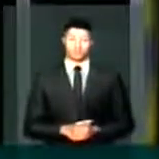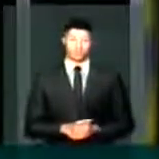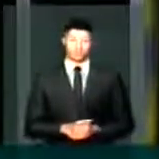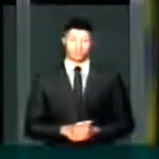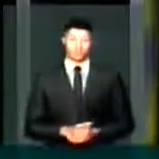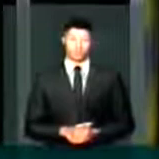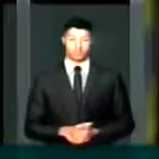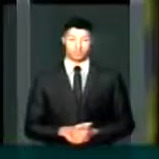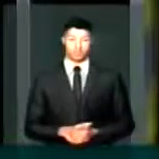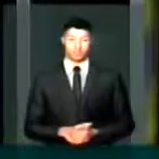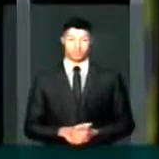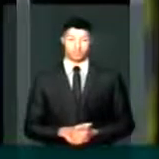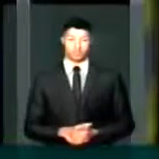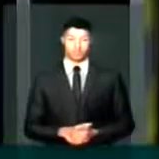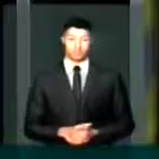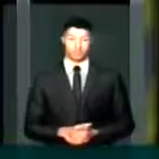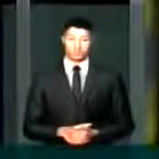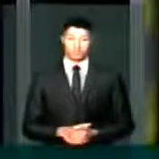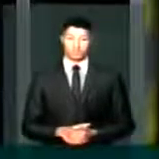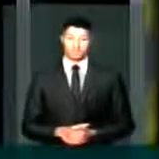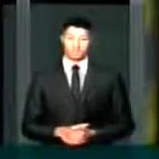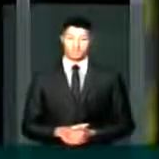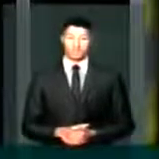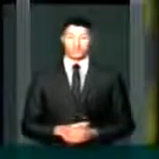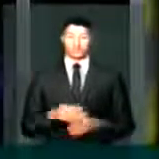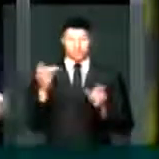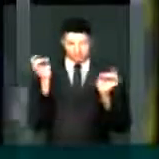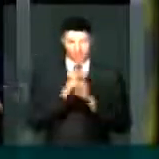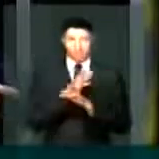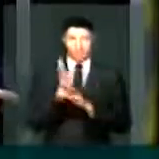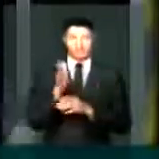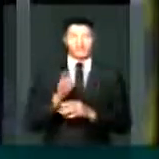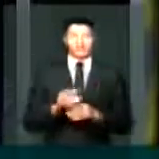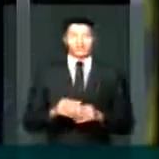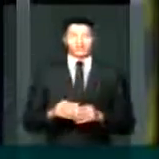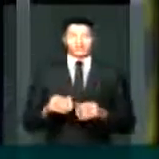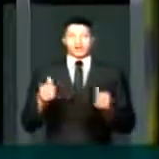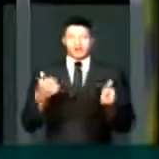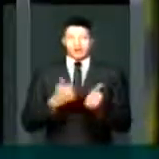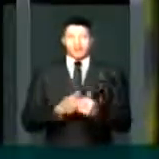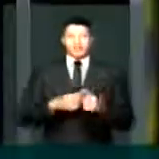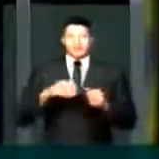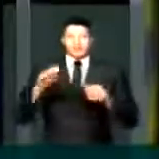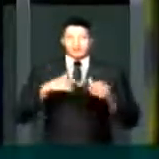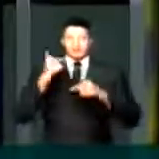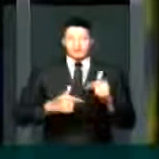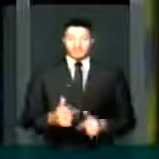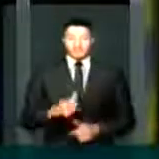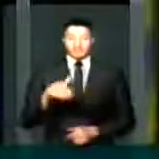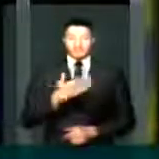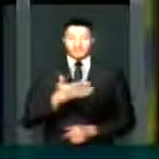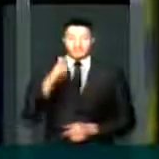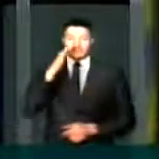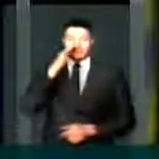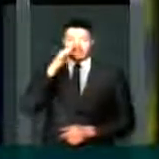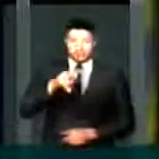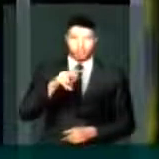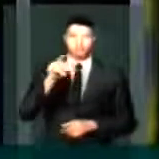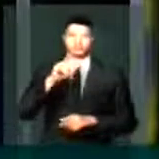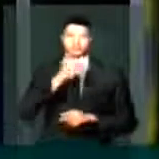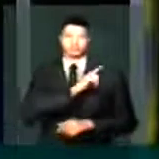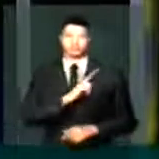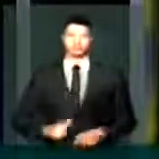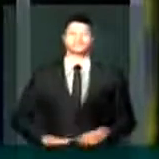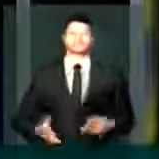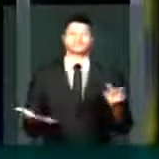Deputado Cajado, vou concluir, presidente, vou concluir. Contra o arrocho da classe trabalhadora, quando nós assistimos que o